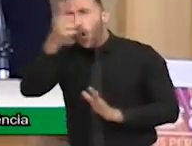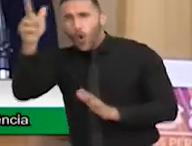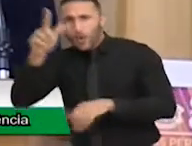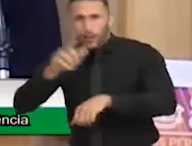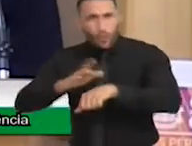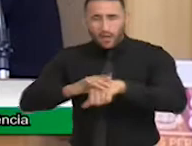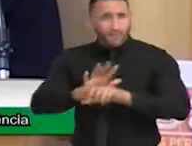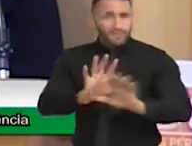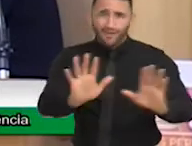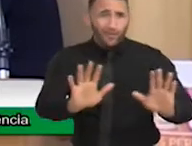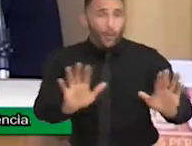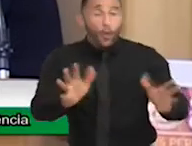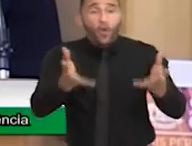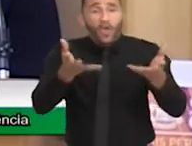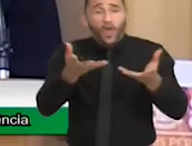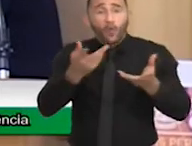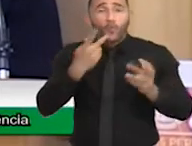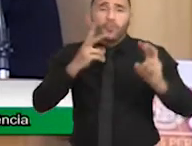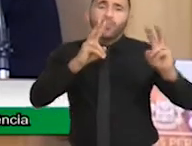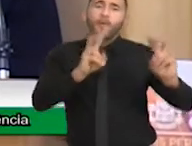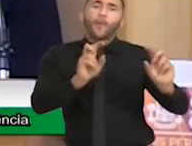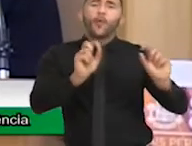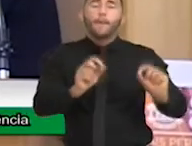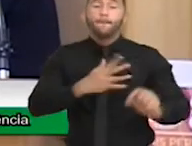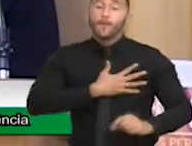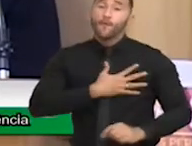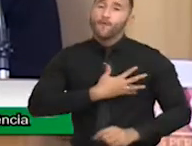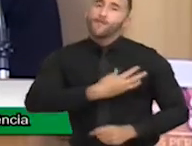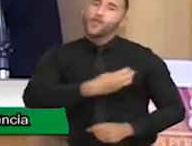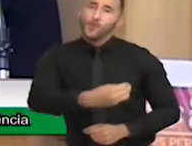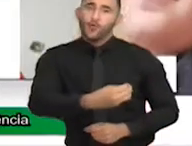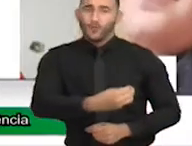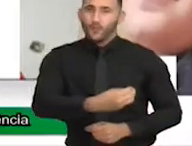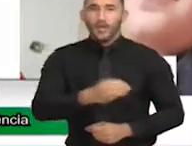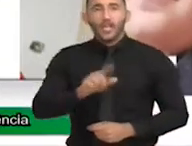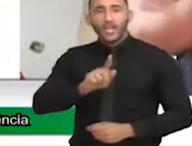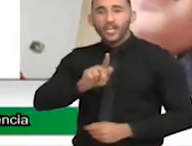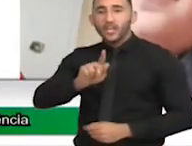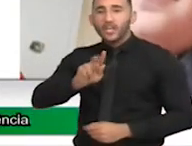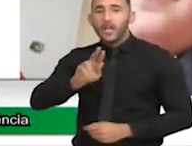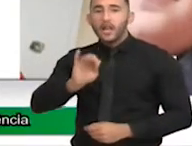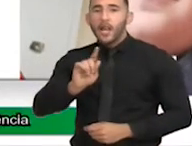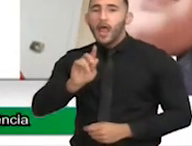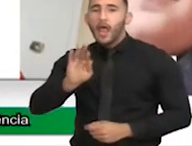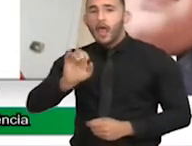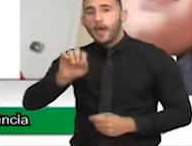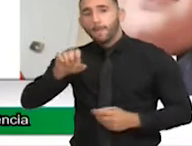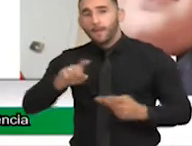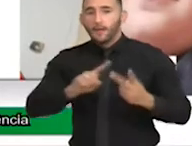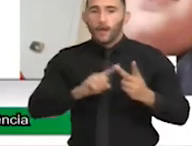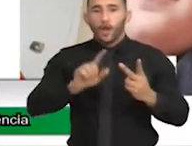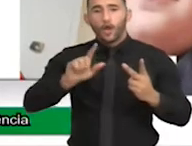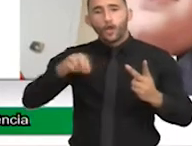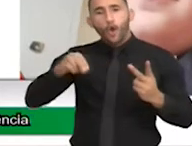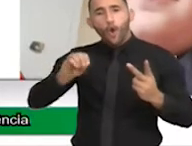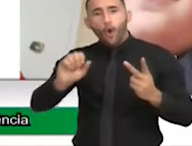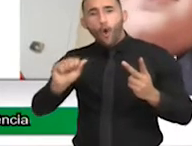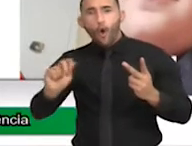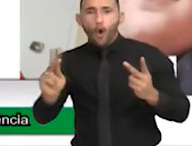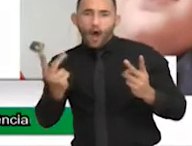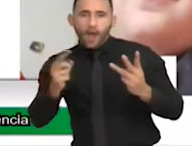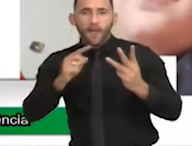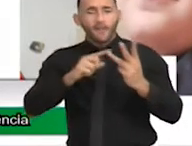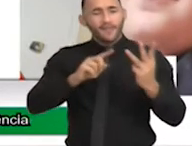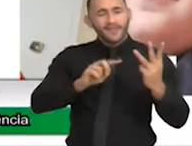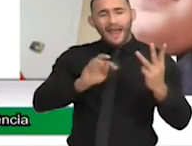Eu estou aqui para falar dos Guilhermes. Eu estou aqui para falar do Noah. Eu estou aqui para falar da